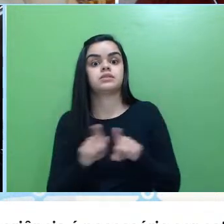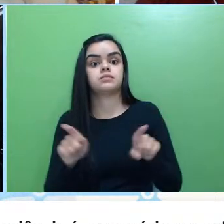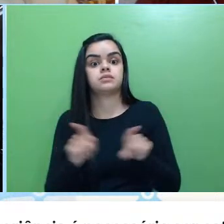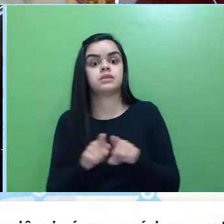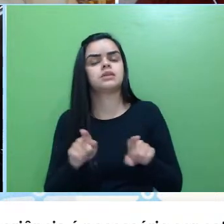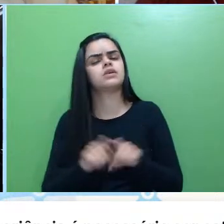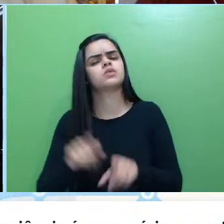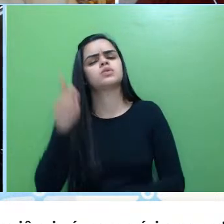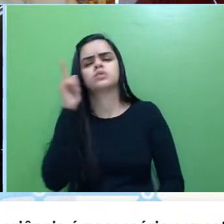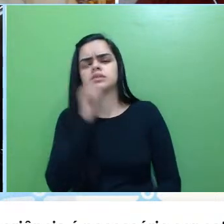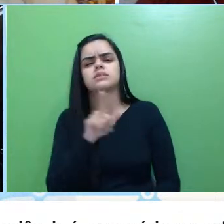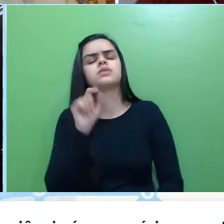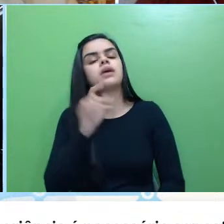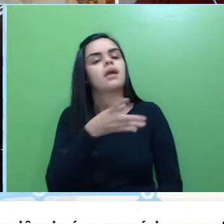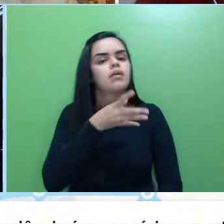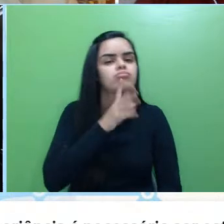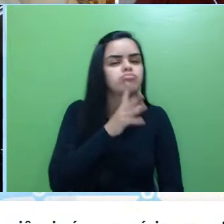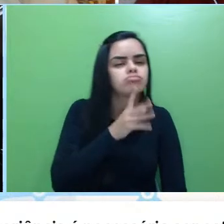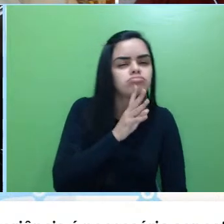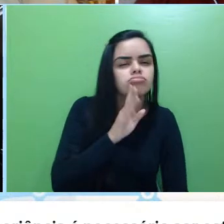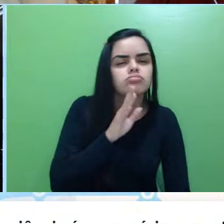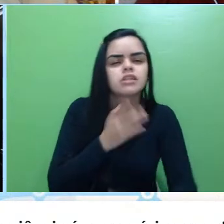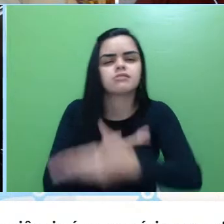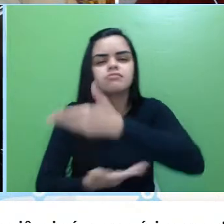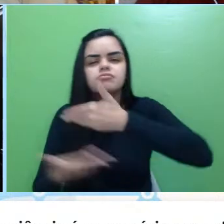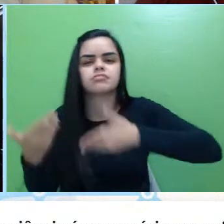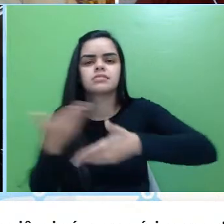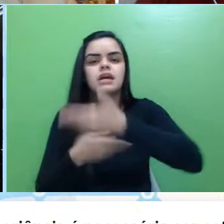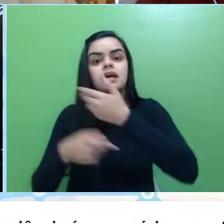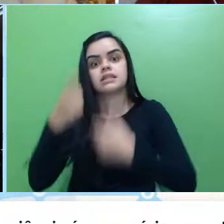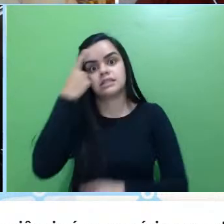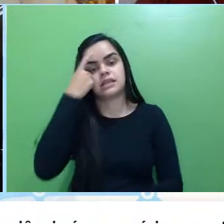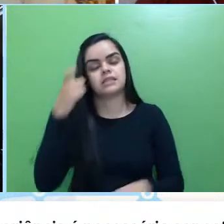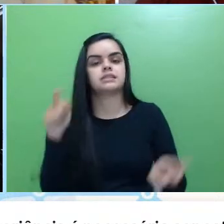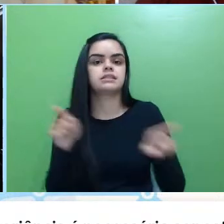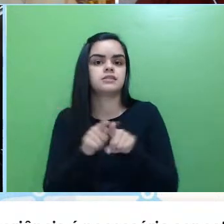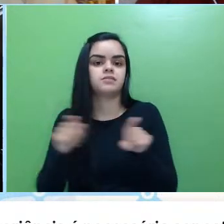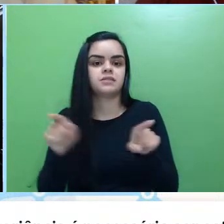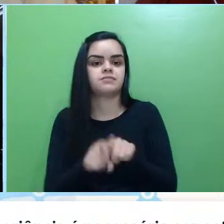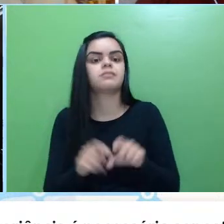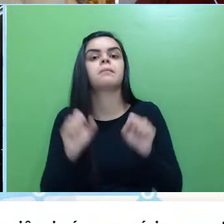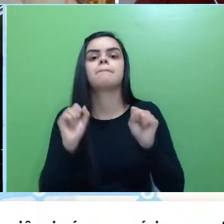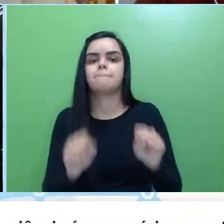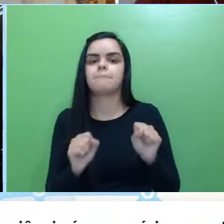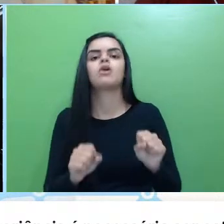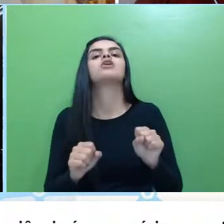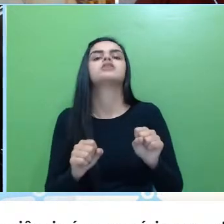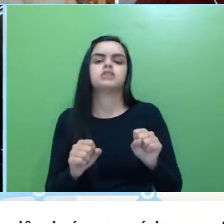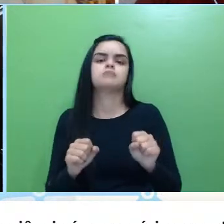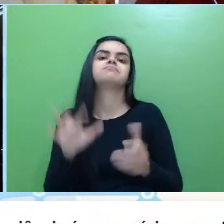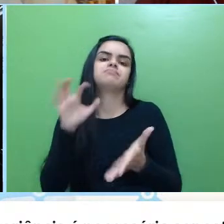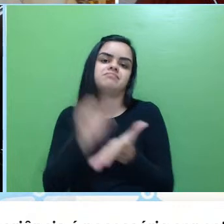consiga conhecer e compartilhar essas ideias. Então, pode submeter, sim.